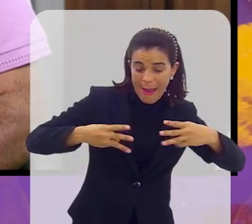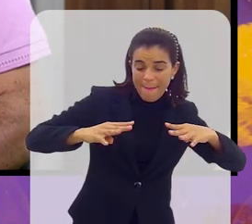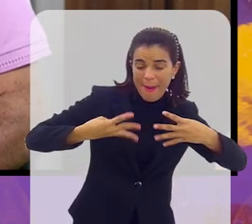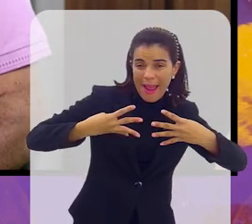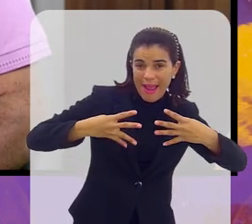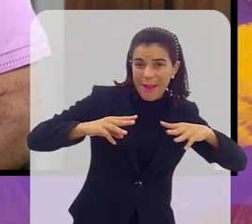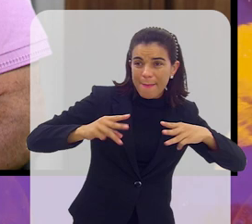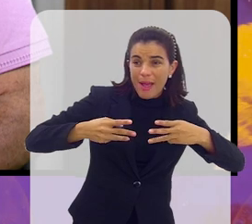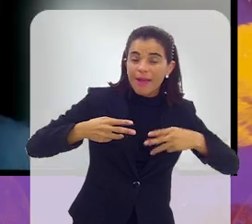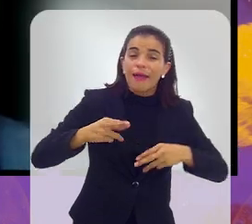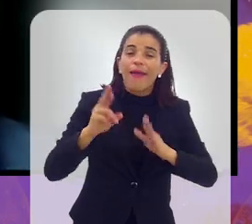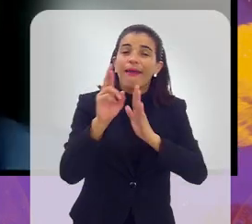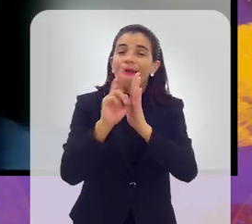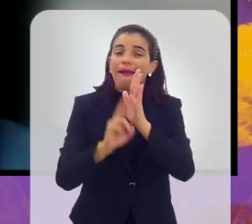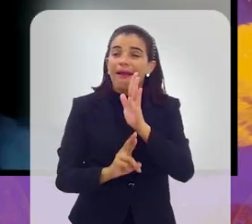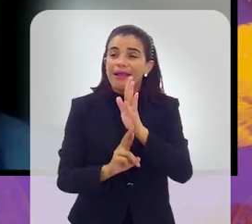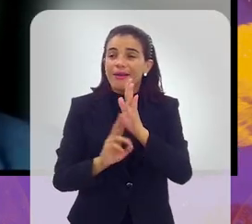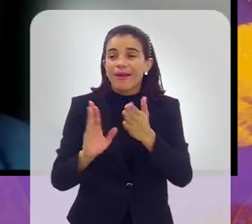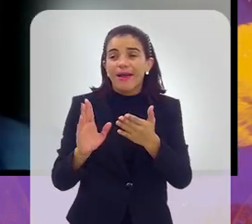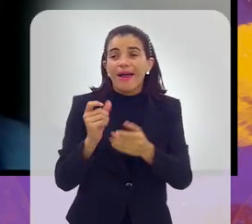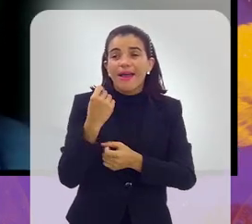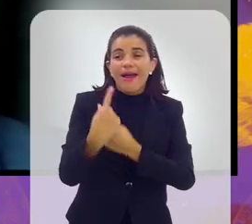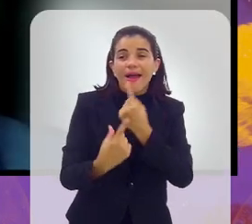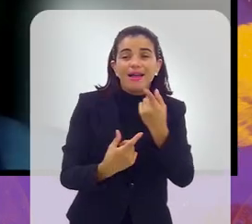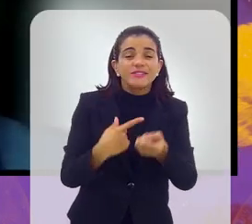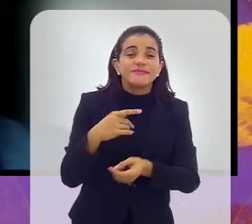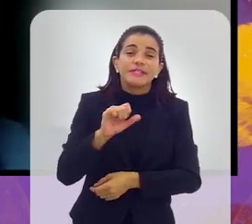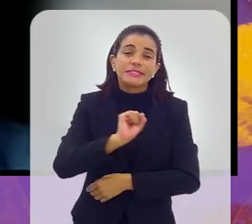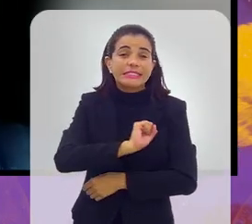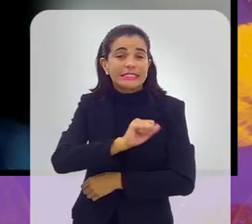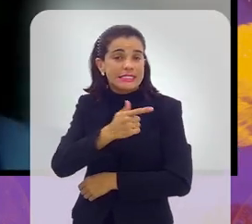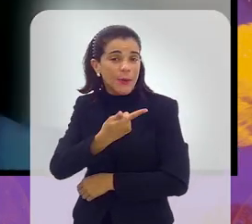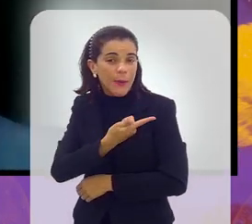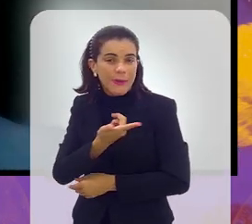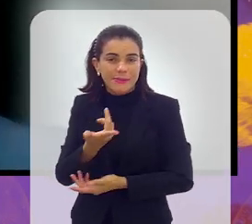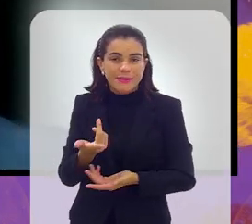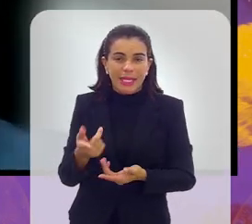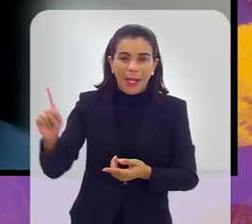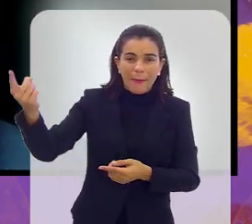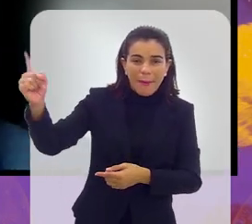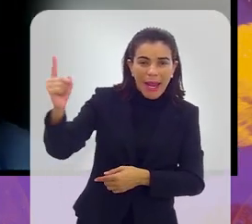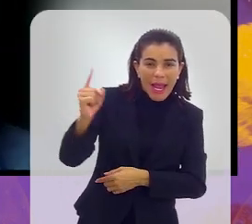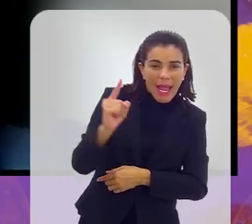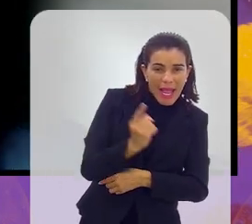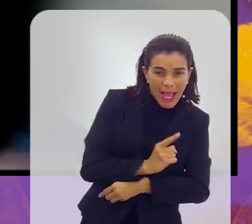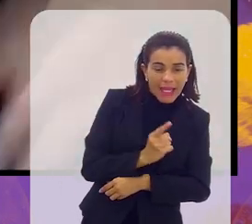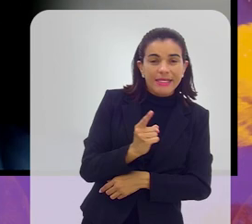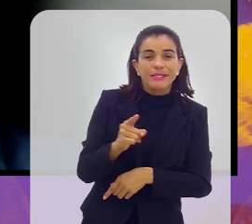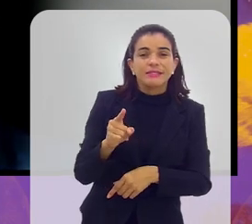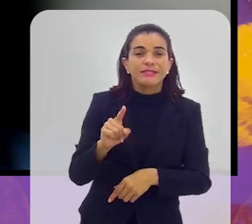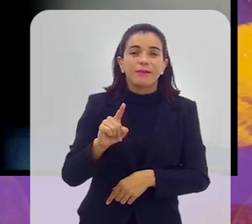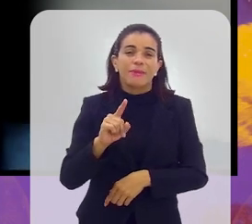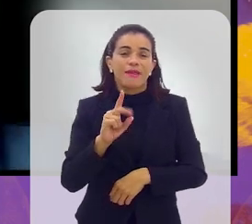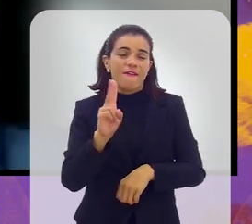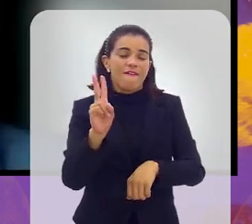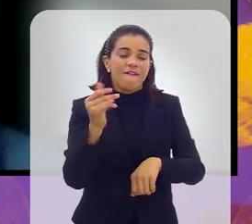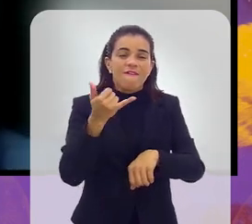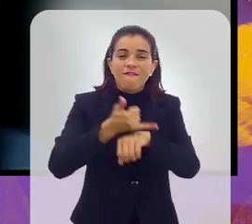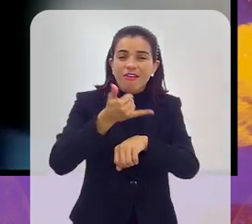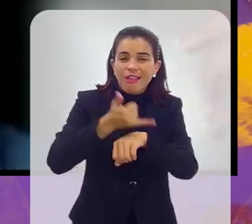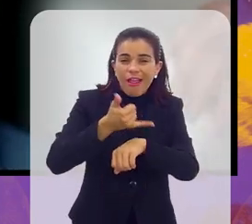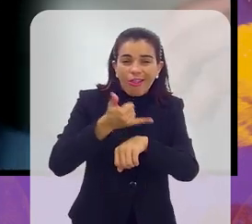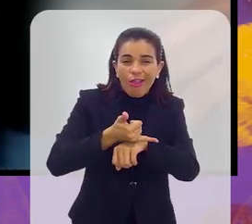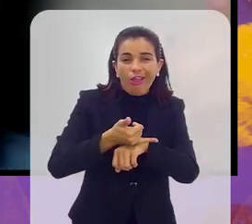mata-mata, eles acontecem em Realengo. Então, muitas das vezes a favela vem de São Gonçalo, vem de muito longe, de Volta